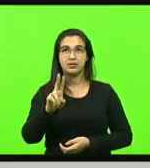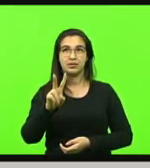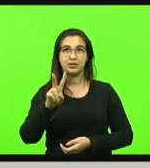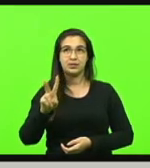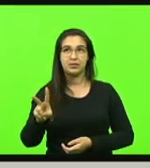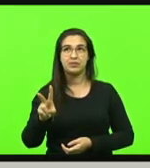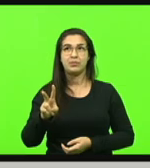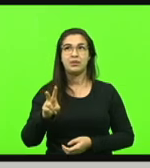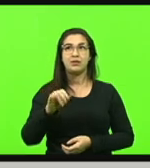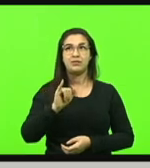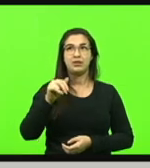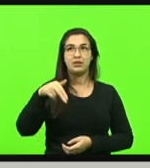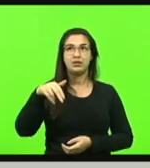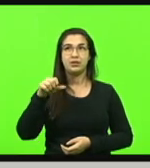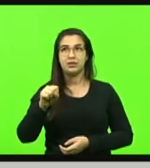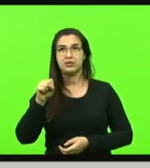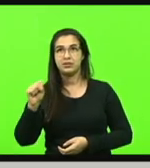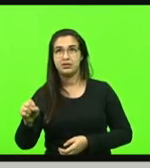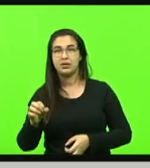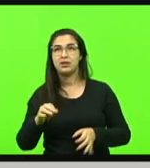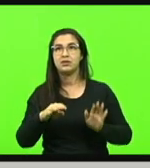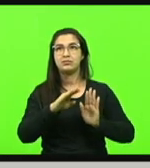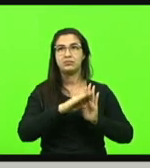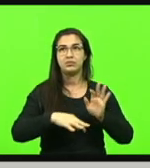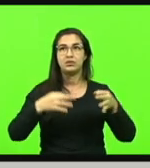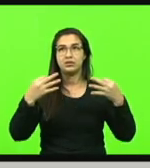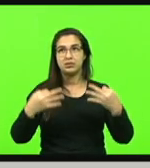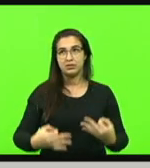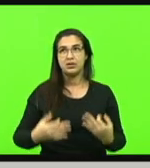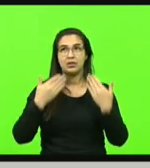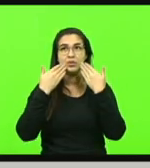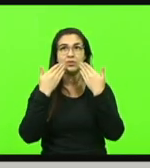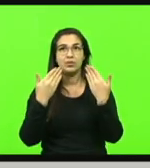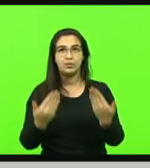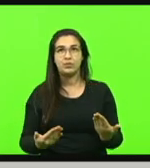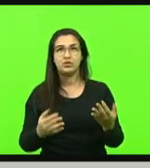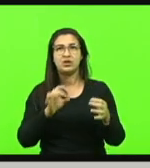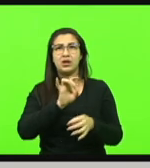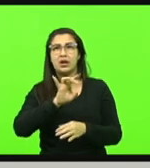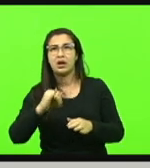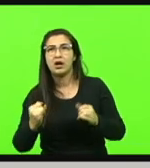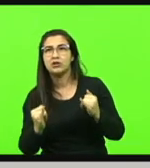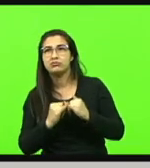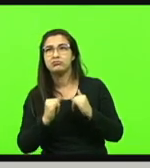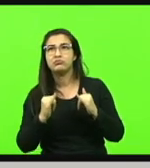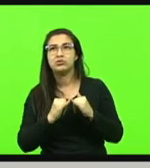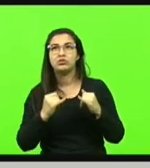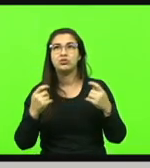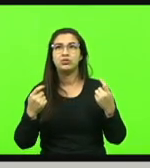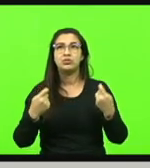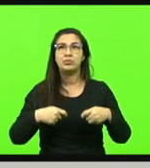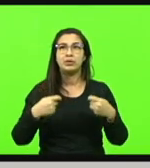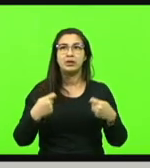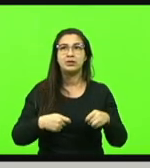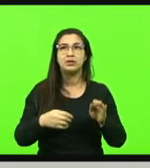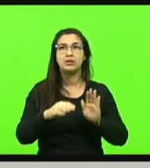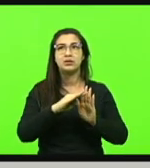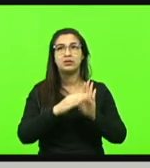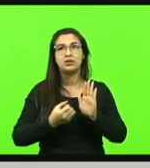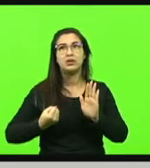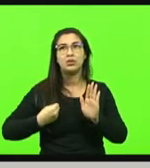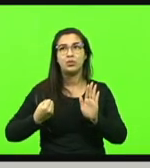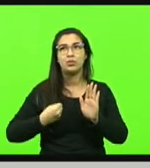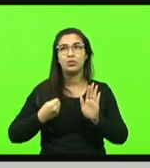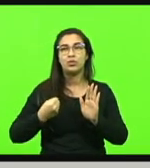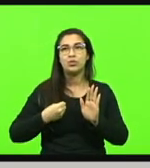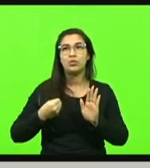padronização de procedimentos mútuos. Para demonstrar o que cada instituto exigirá de dados. Para validar a certidão